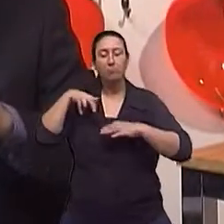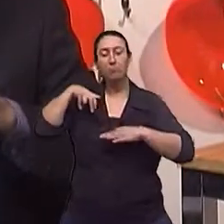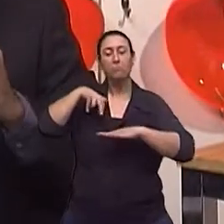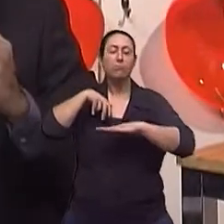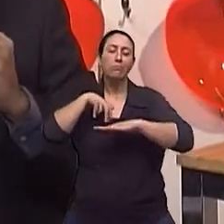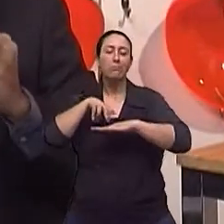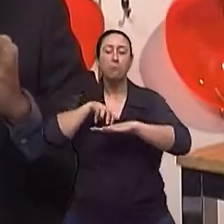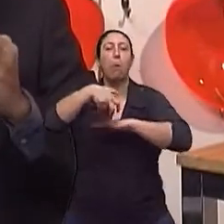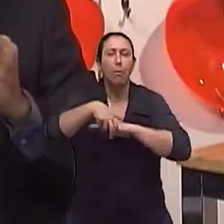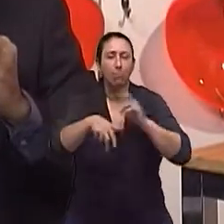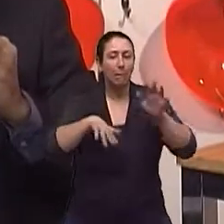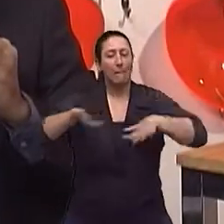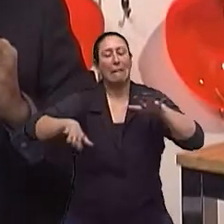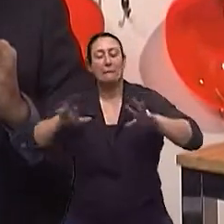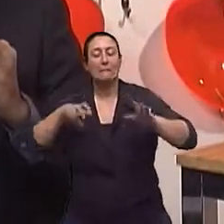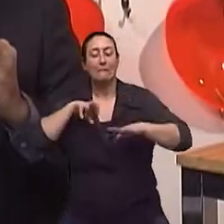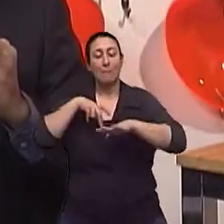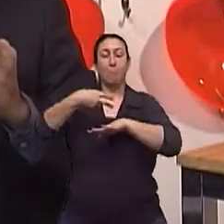Claro.